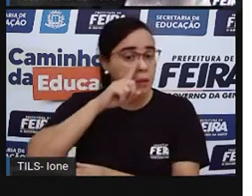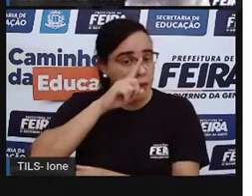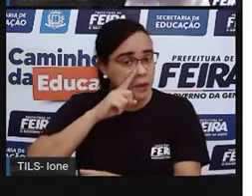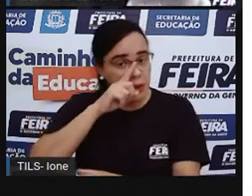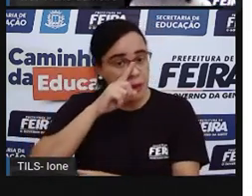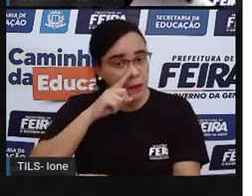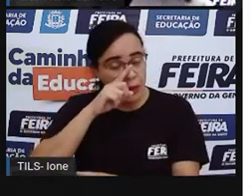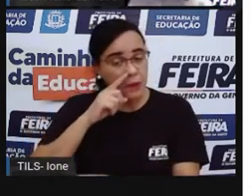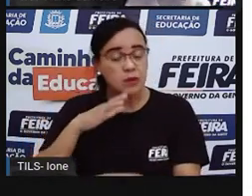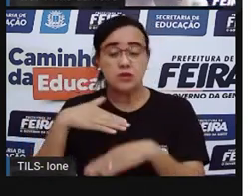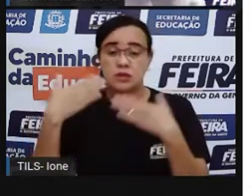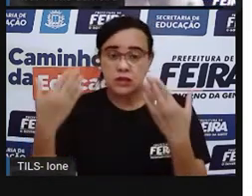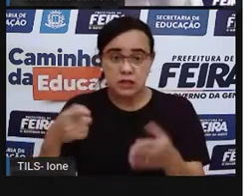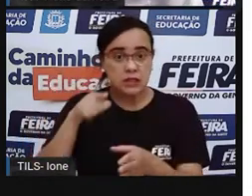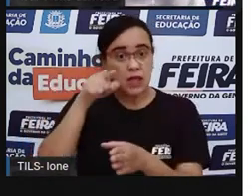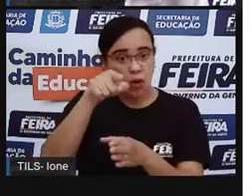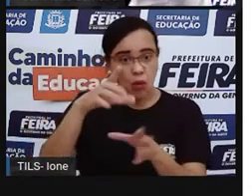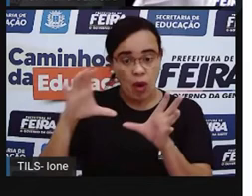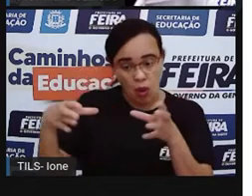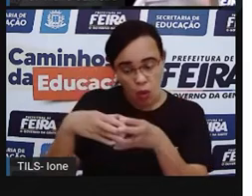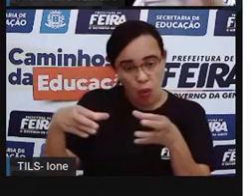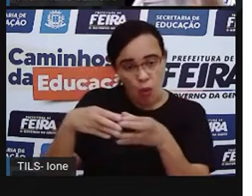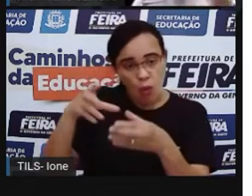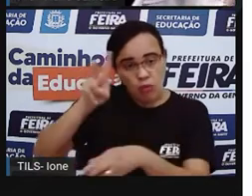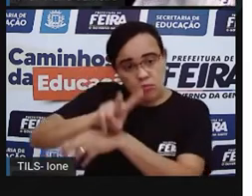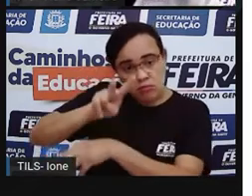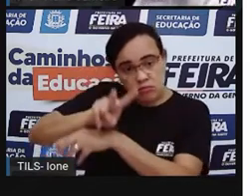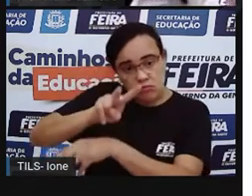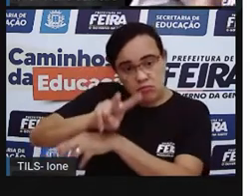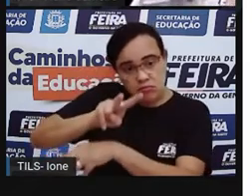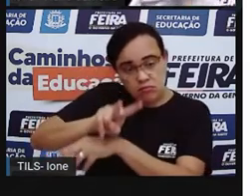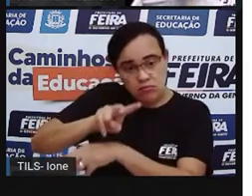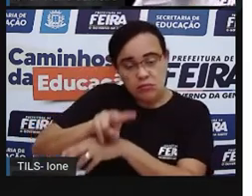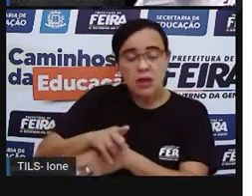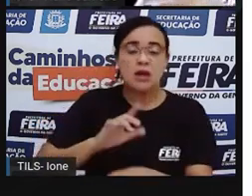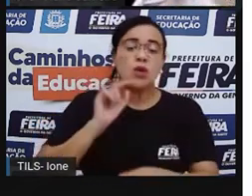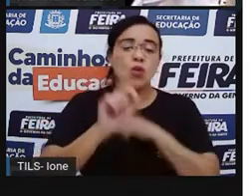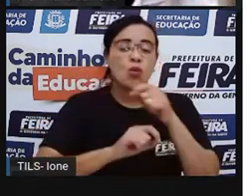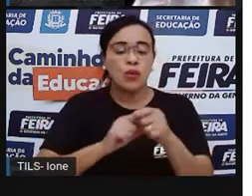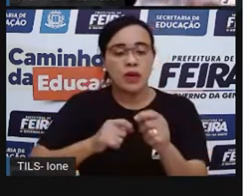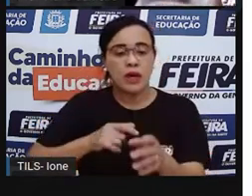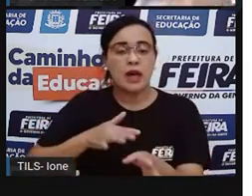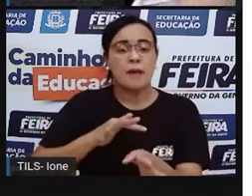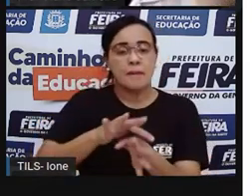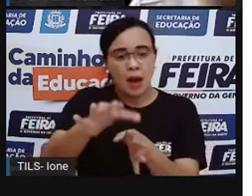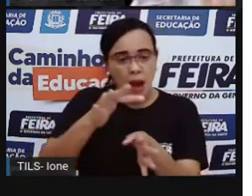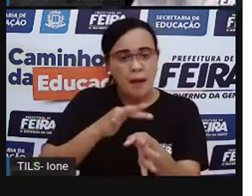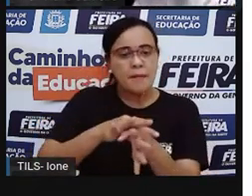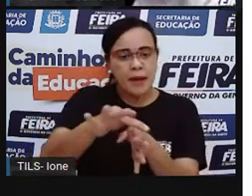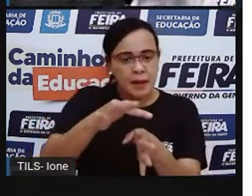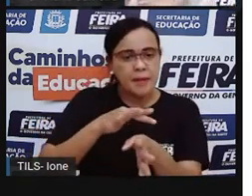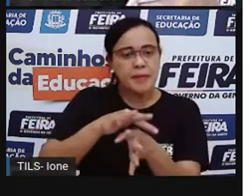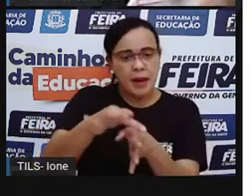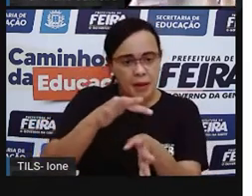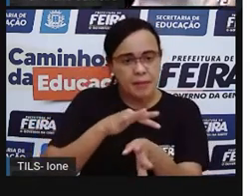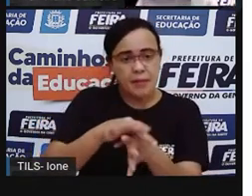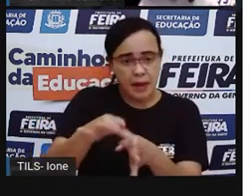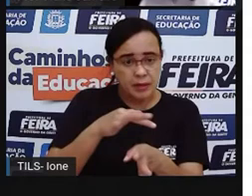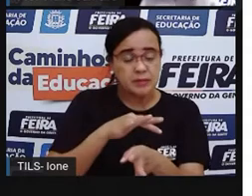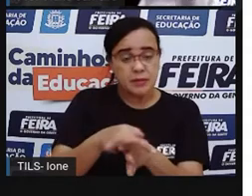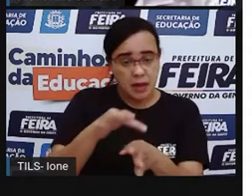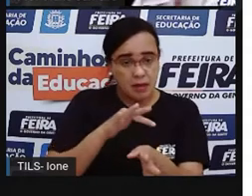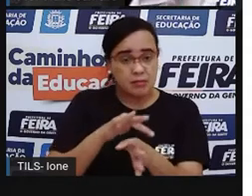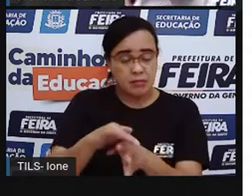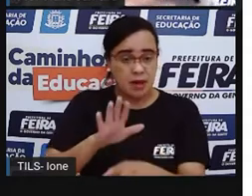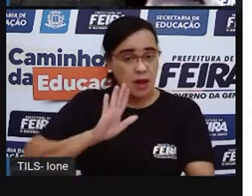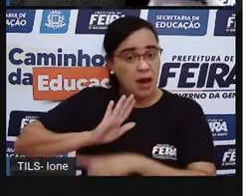que o nome é, Conselho Tutelar. Então, o primeiro passo do Conselho Tutelar é realmente aconselhar, orientar,